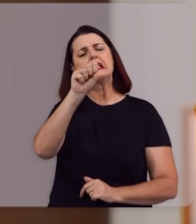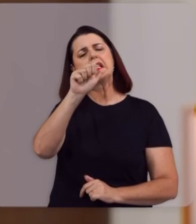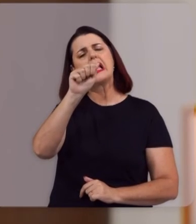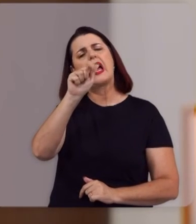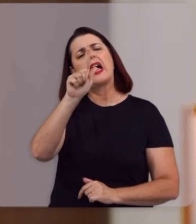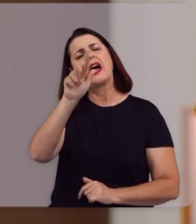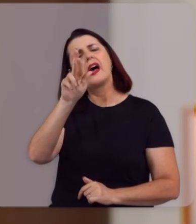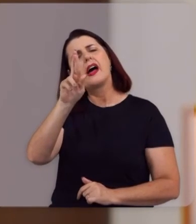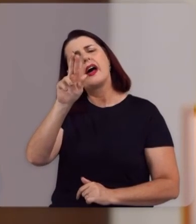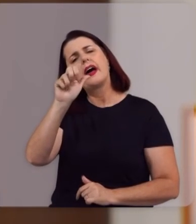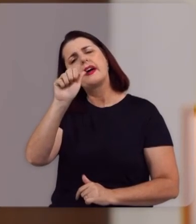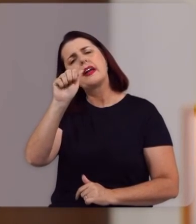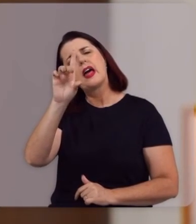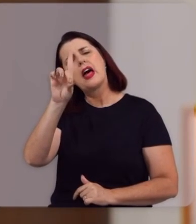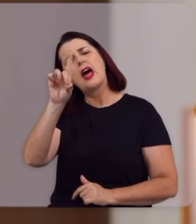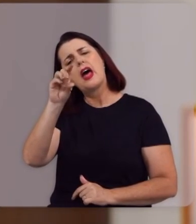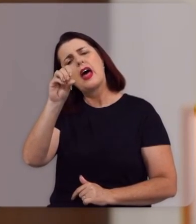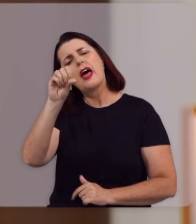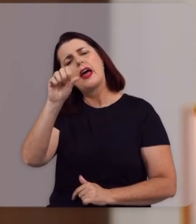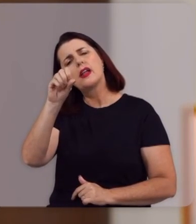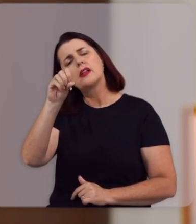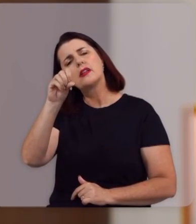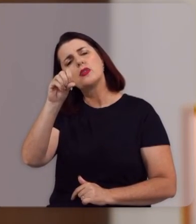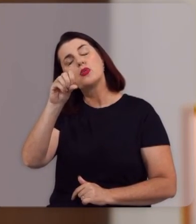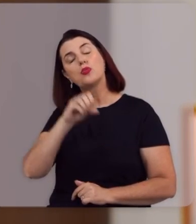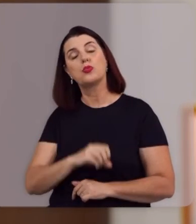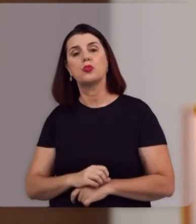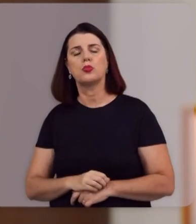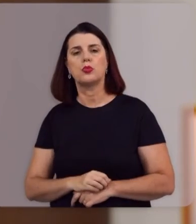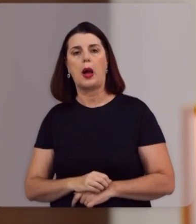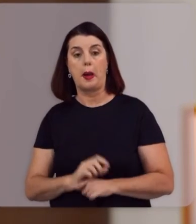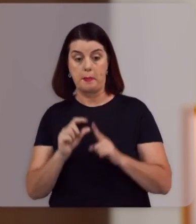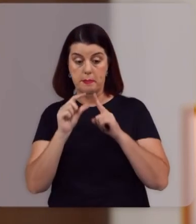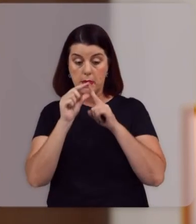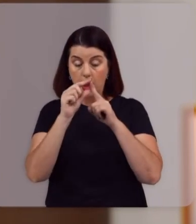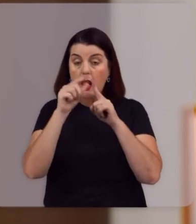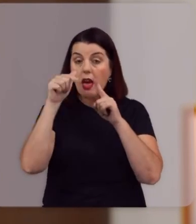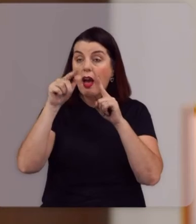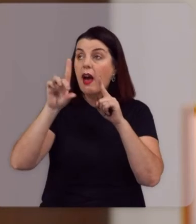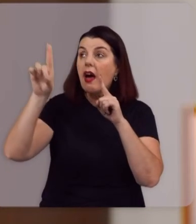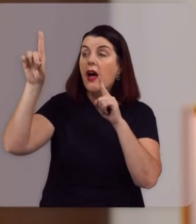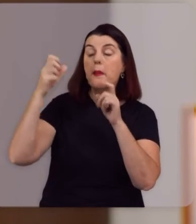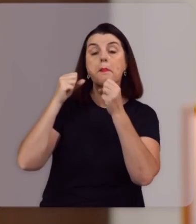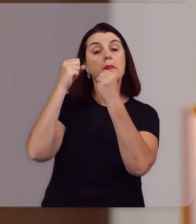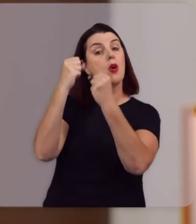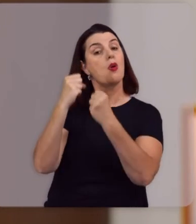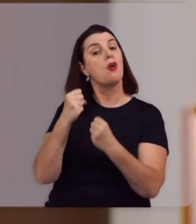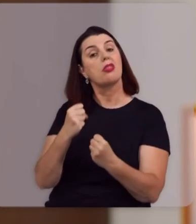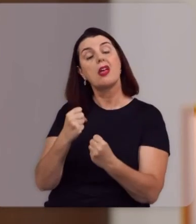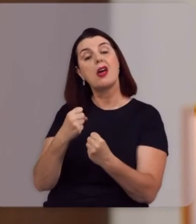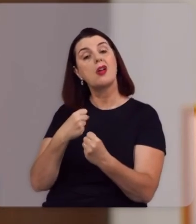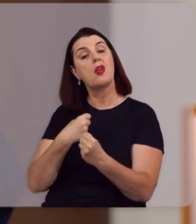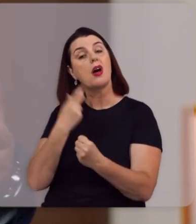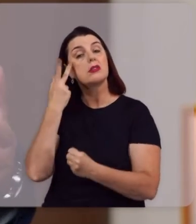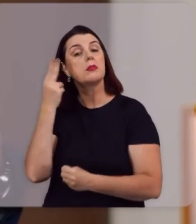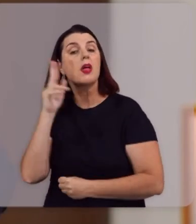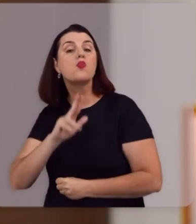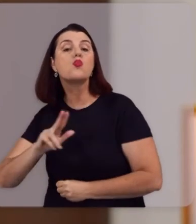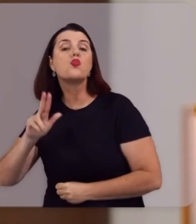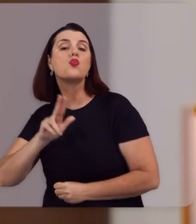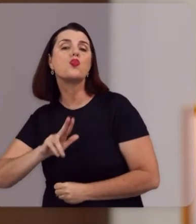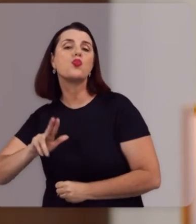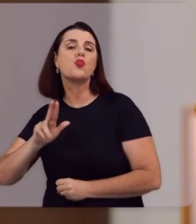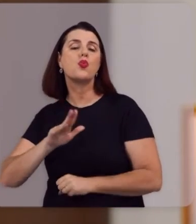letras Que o tornavam Sábio para a salvação A palavra de Deus É poderosa Para ser Este